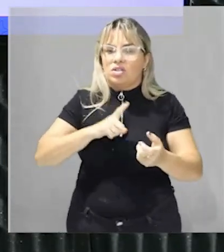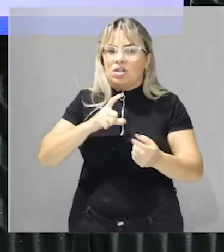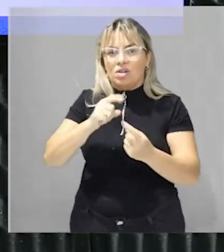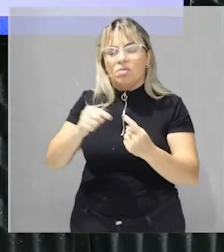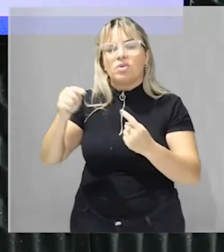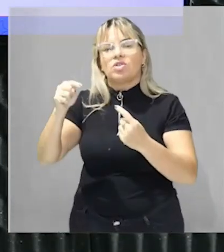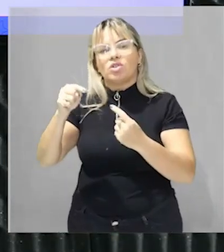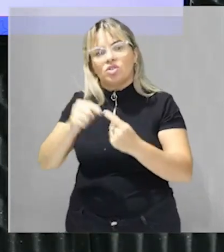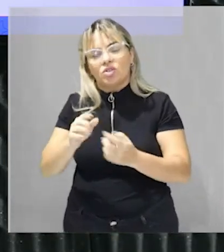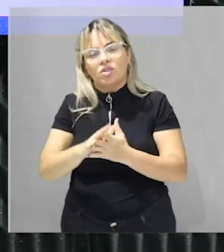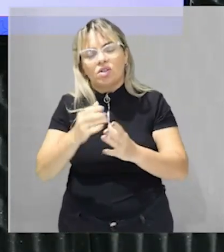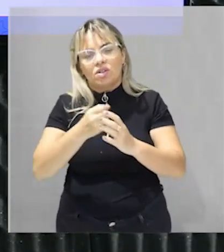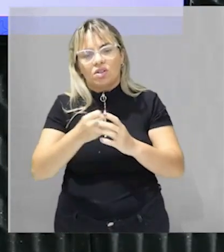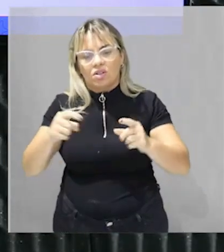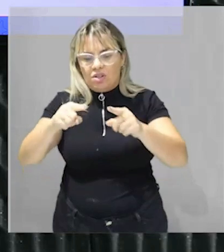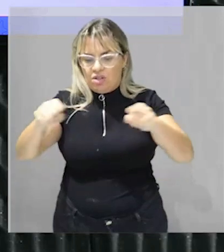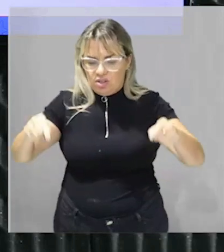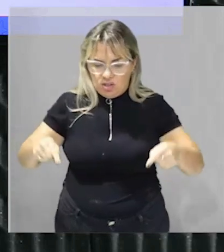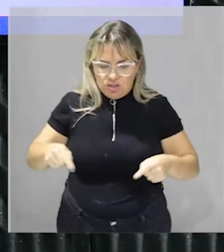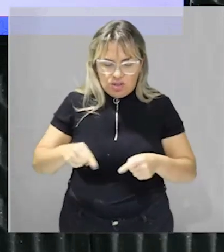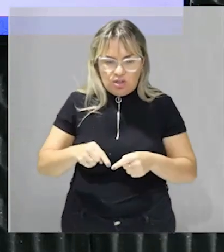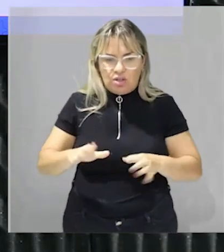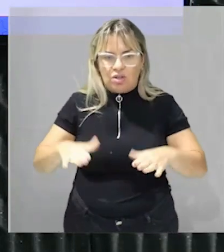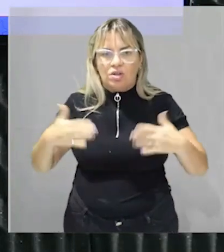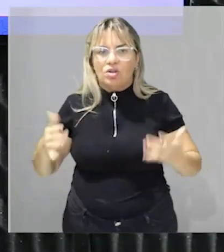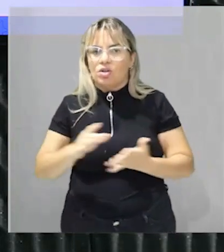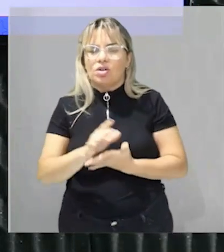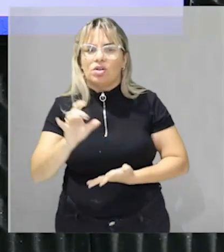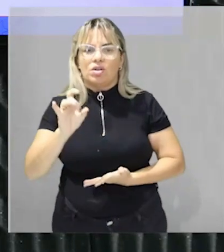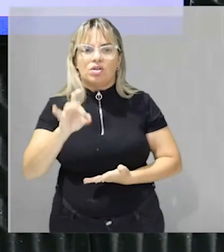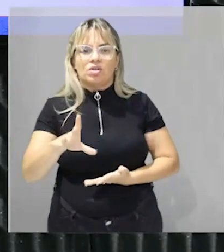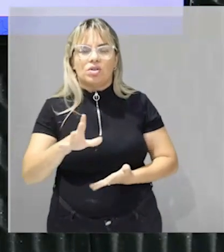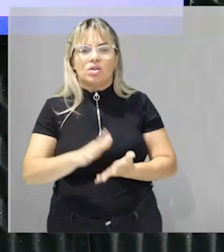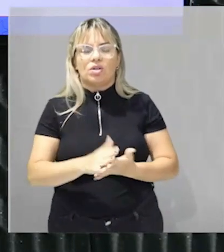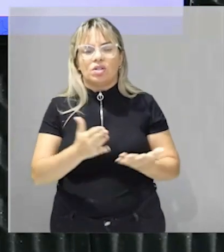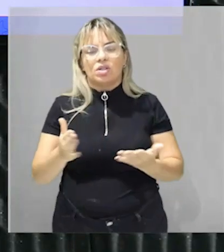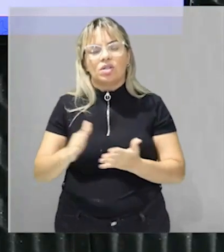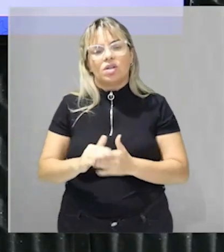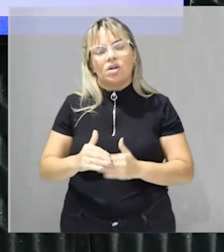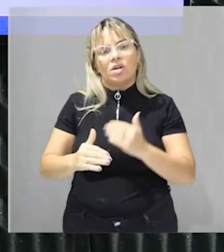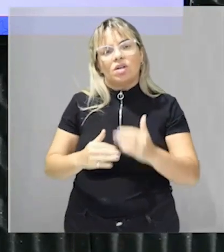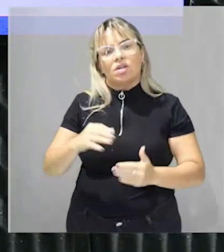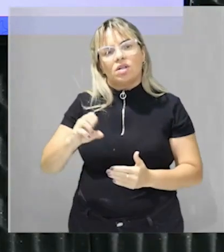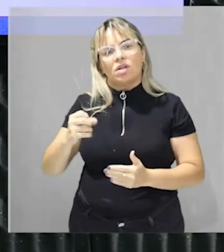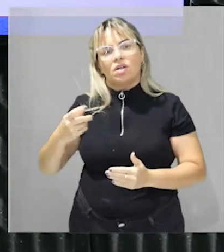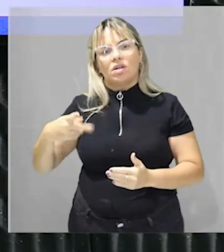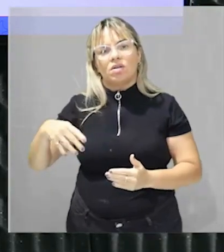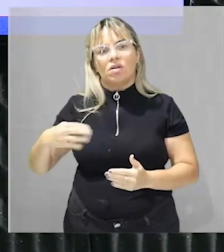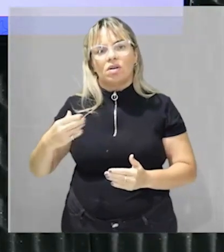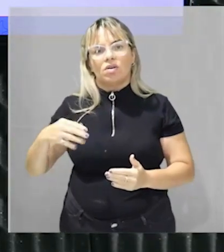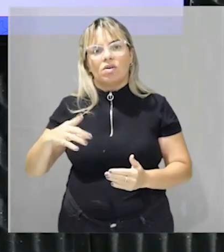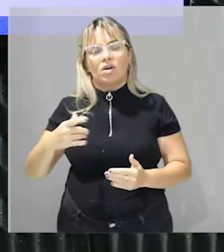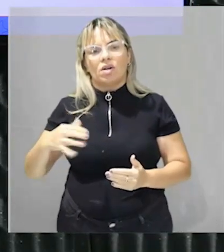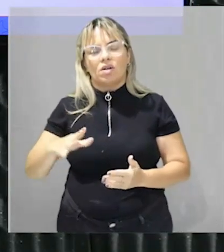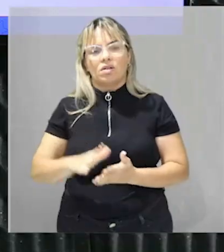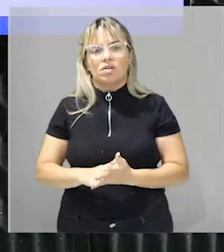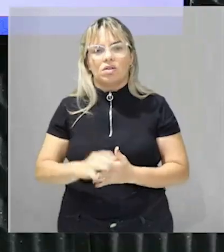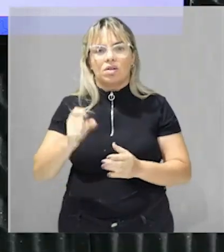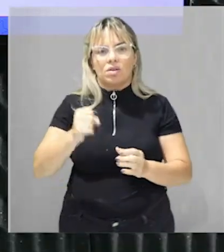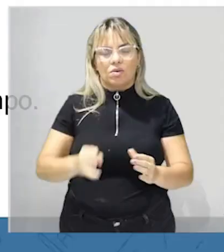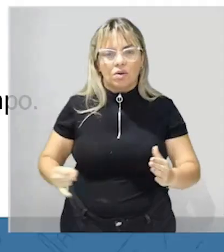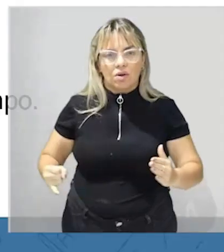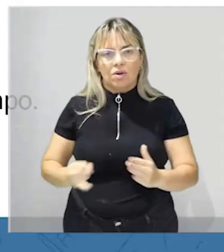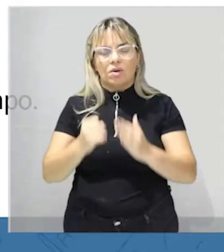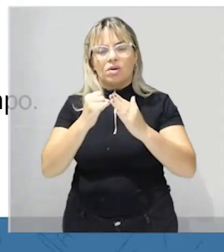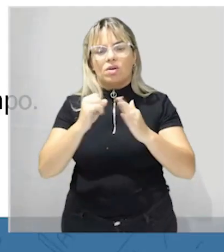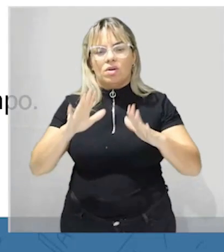cercada com uma cerca esperando só o processo da especulação imobiliária ou seja você está com uma terra fechada que pode